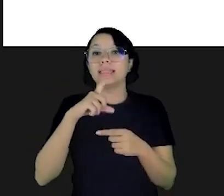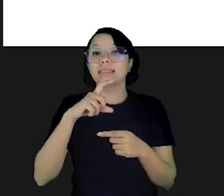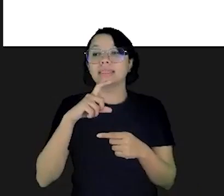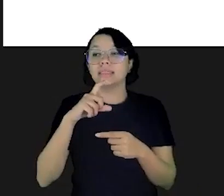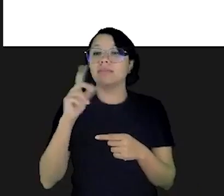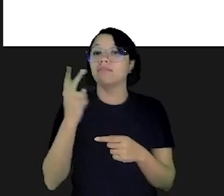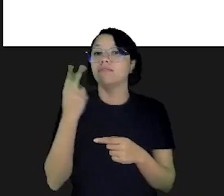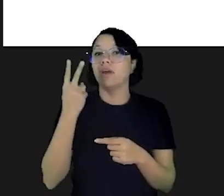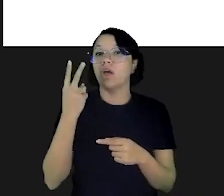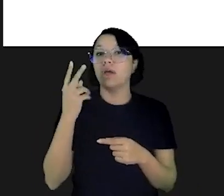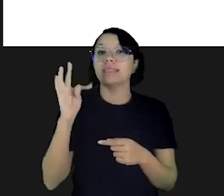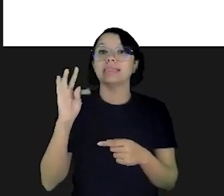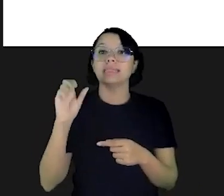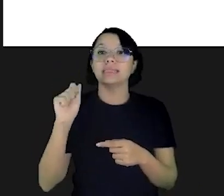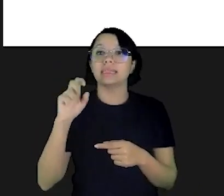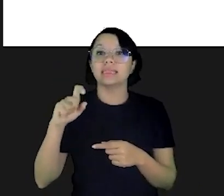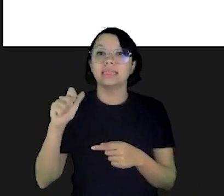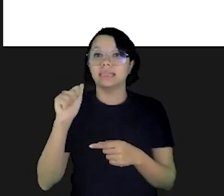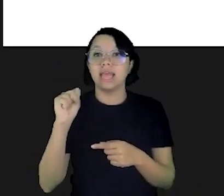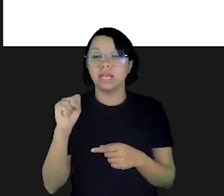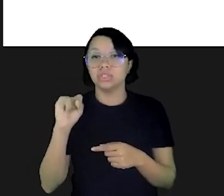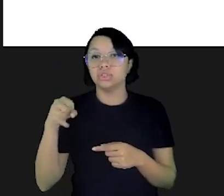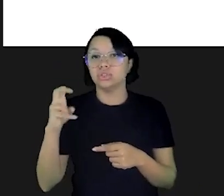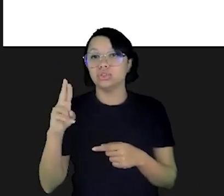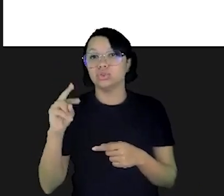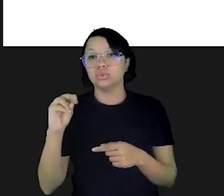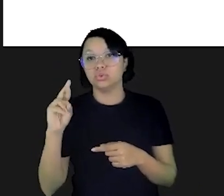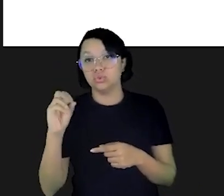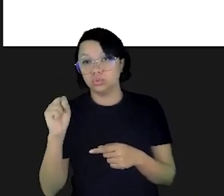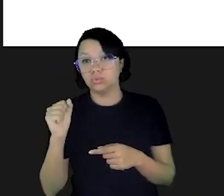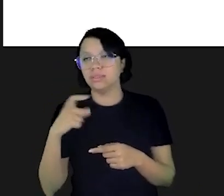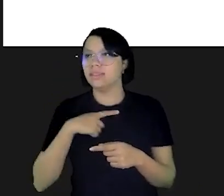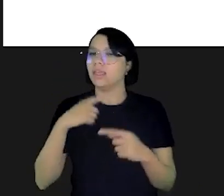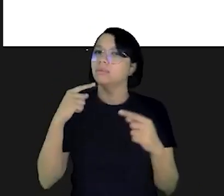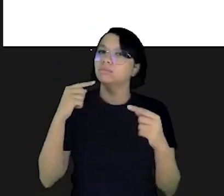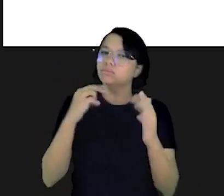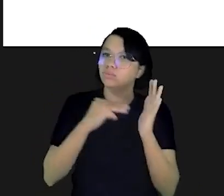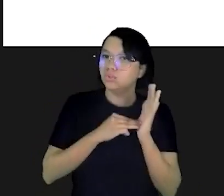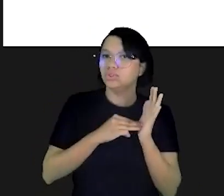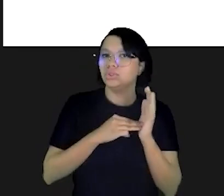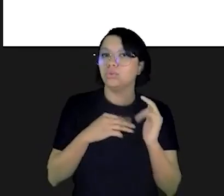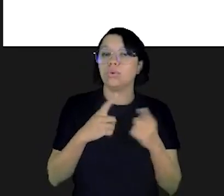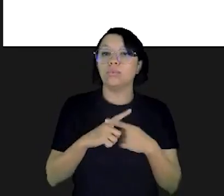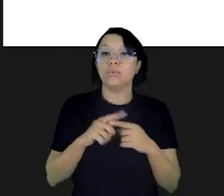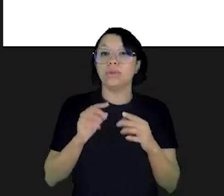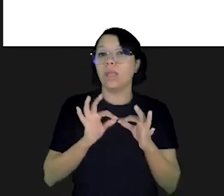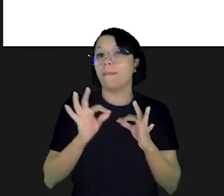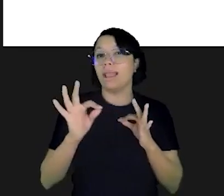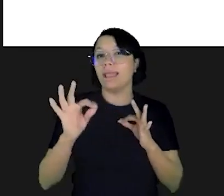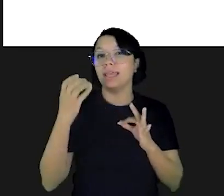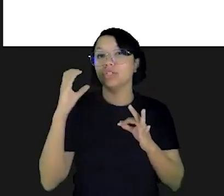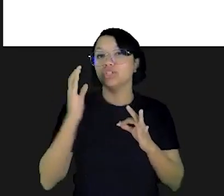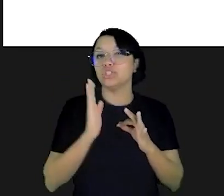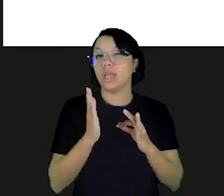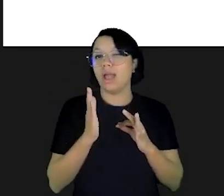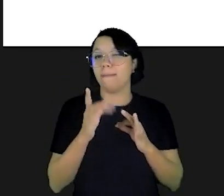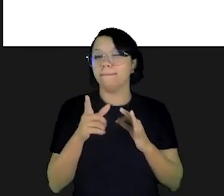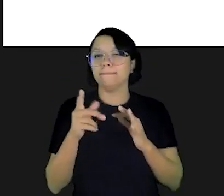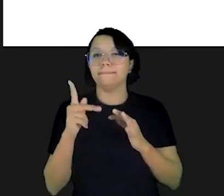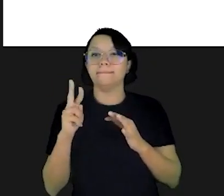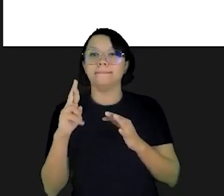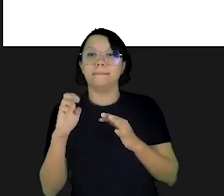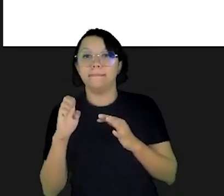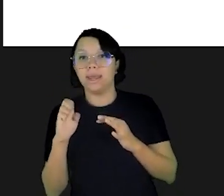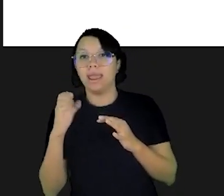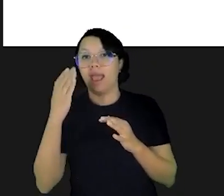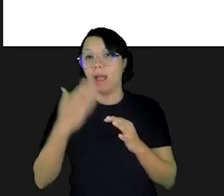porque eles têm taxas de juros muito elevadas e existem motivos pelos quais as taxas são elevadas eles já são uma